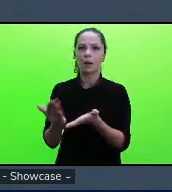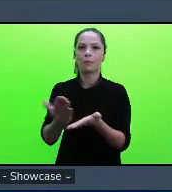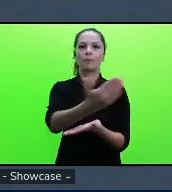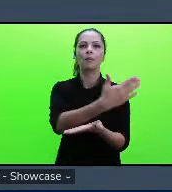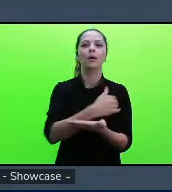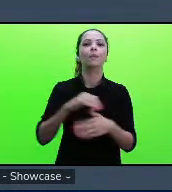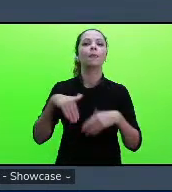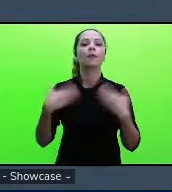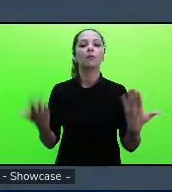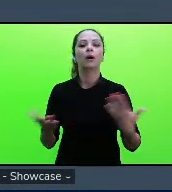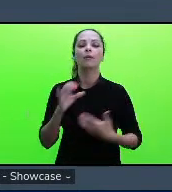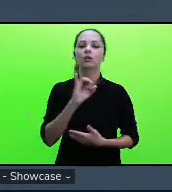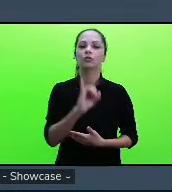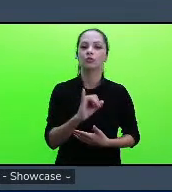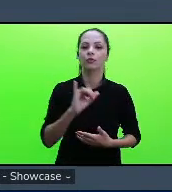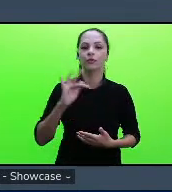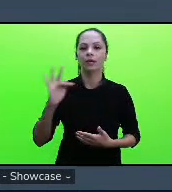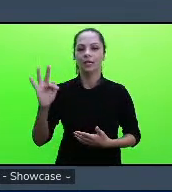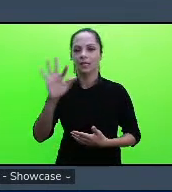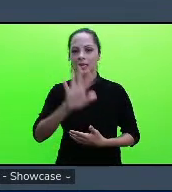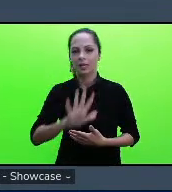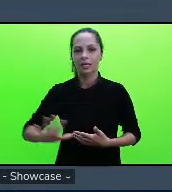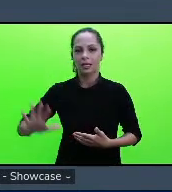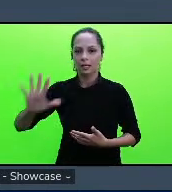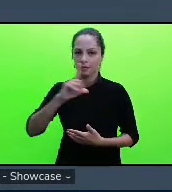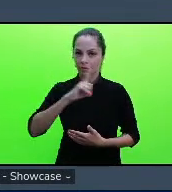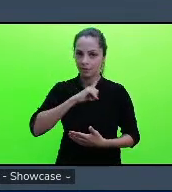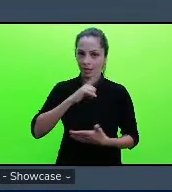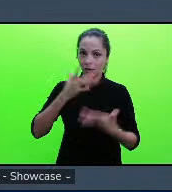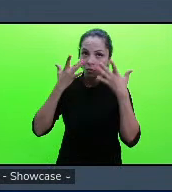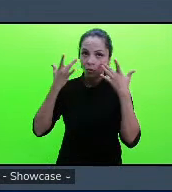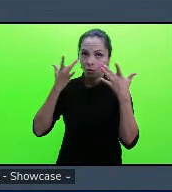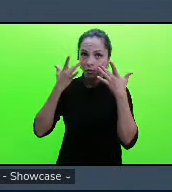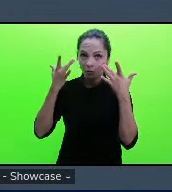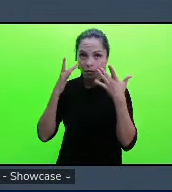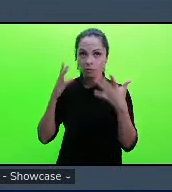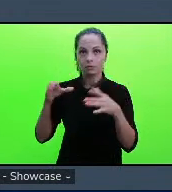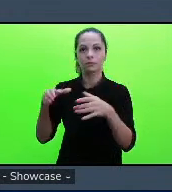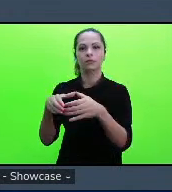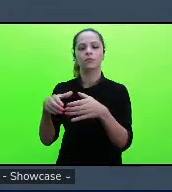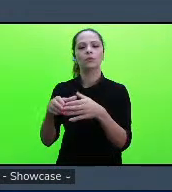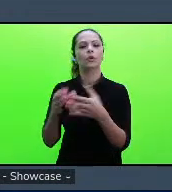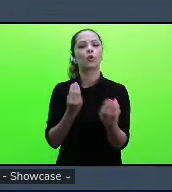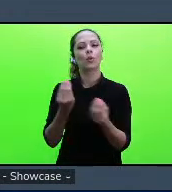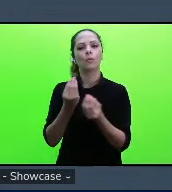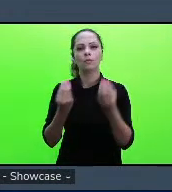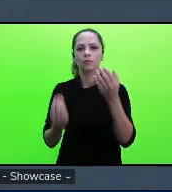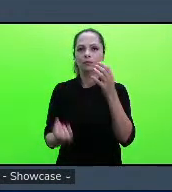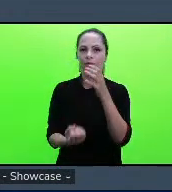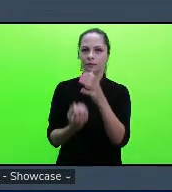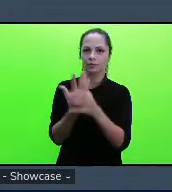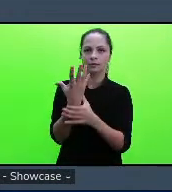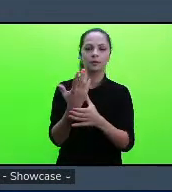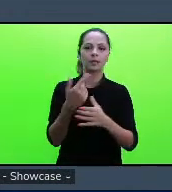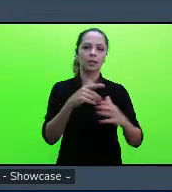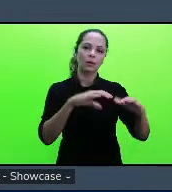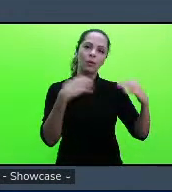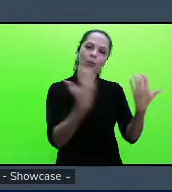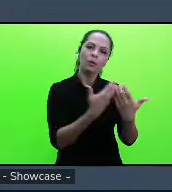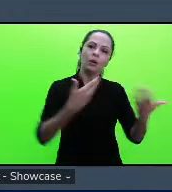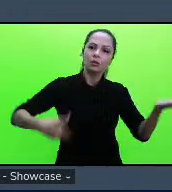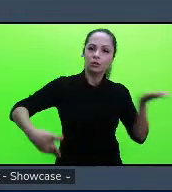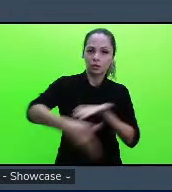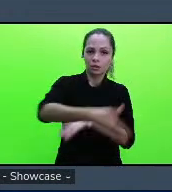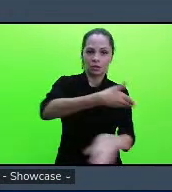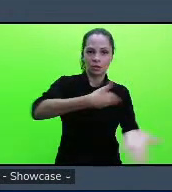tem grupos de teatro como eles se formaram como eles interagem com a comunidade e como que eles se